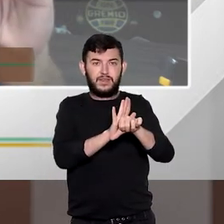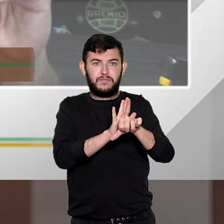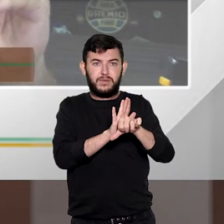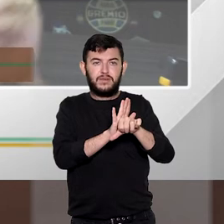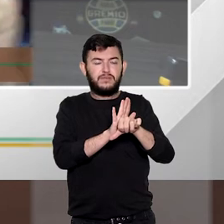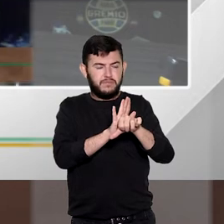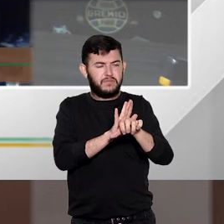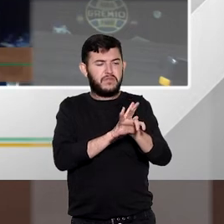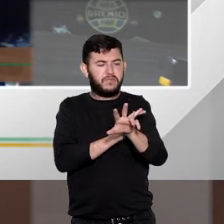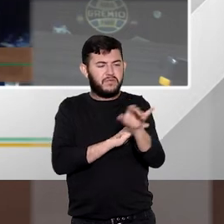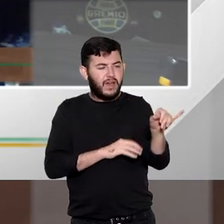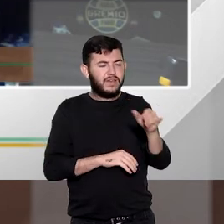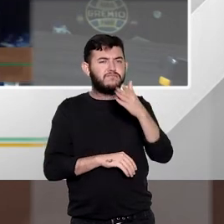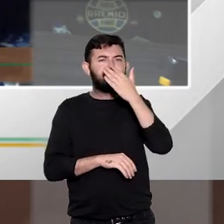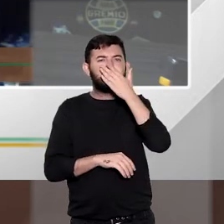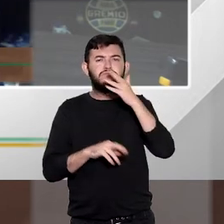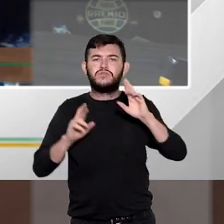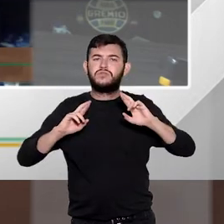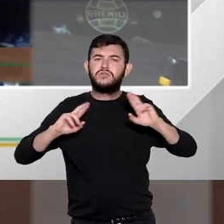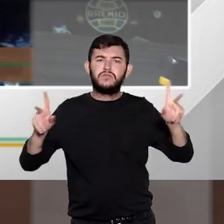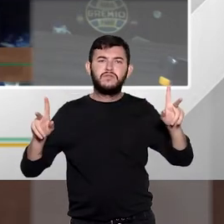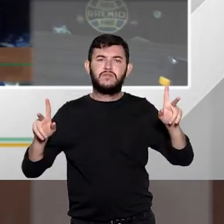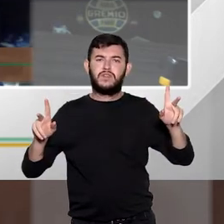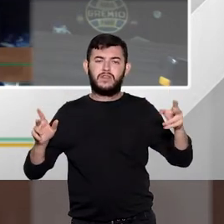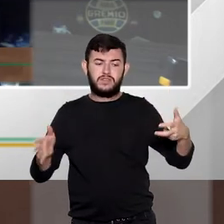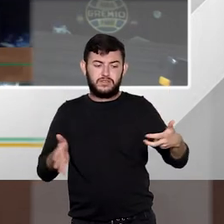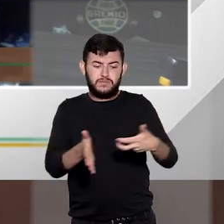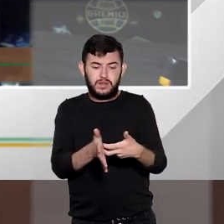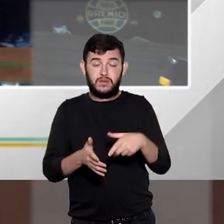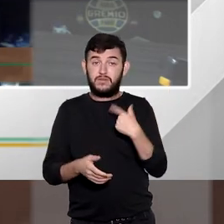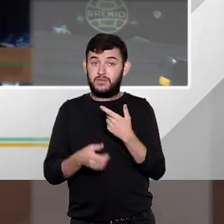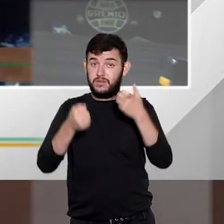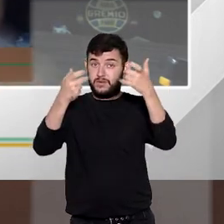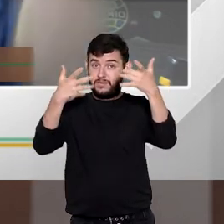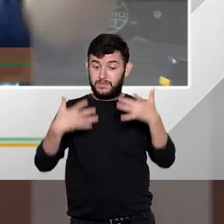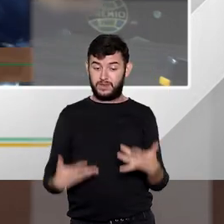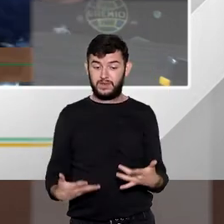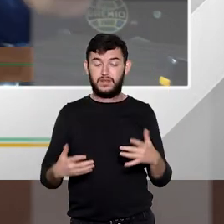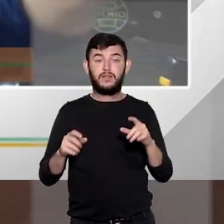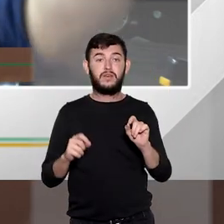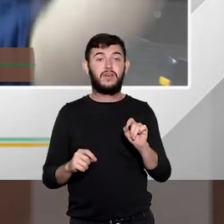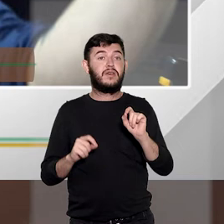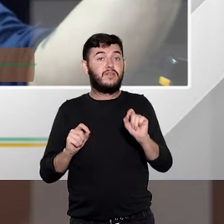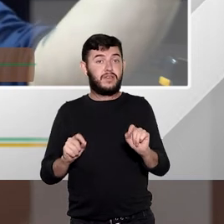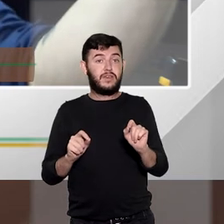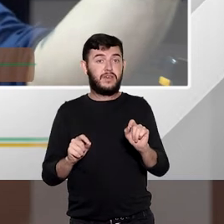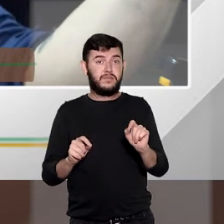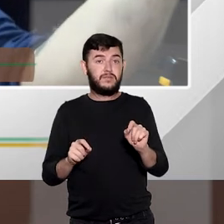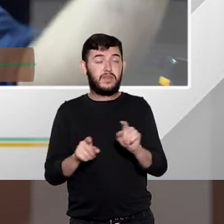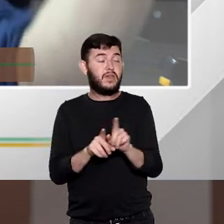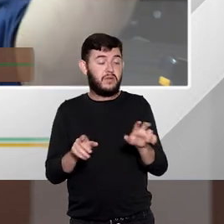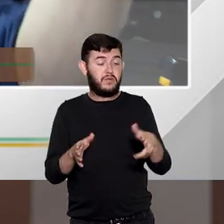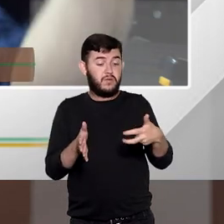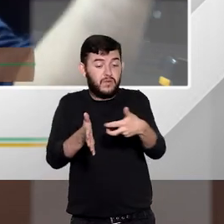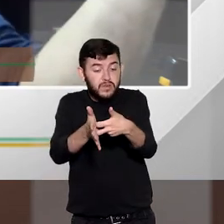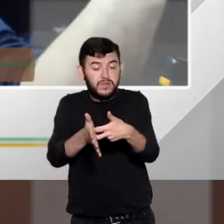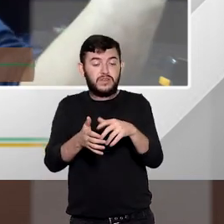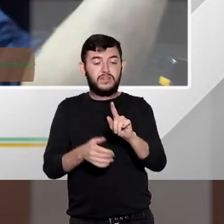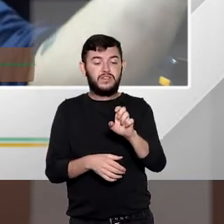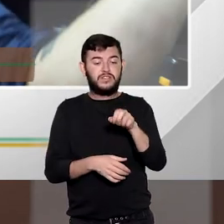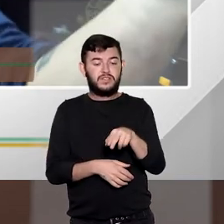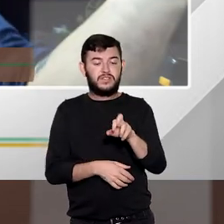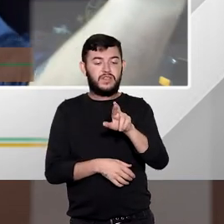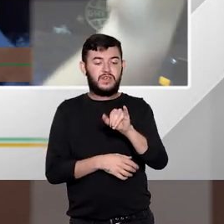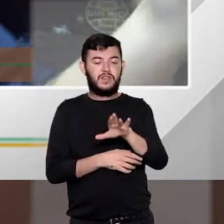distintos, nós estamos falando em reincidência genérica. Então, imagina que a condenação definitiva do crime